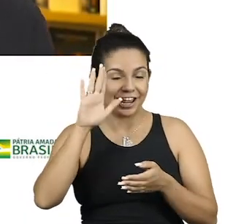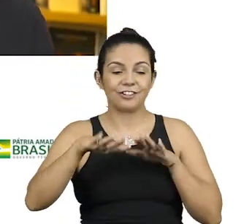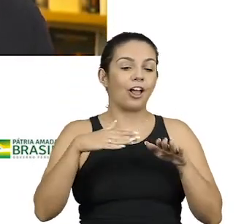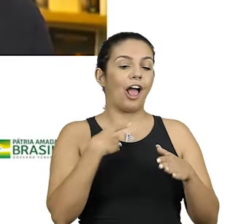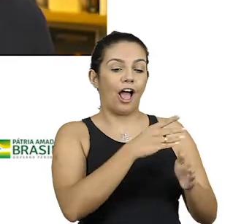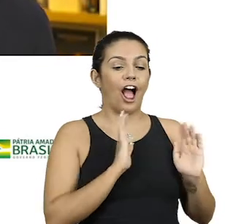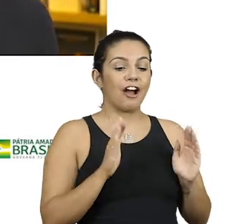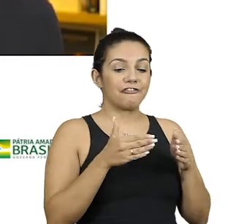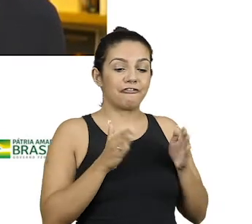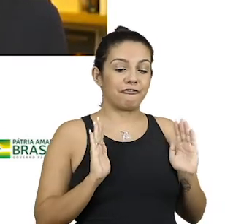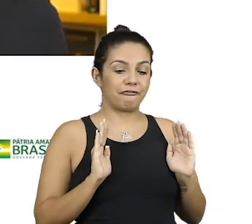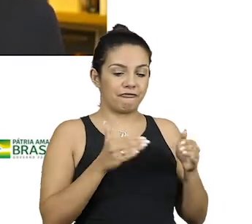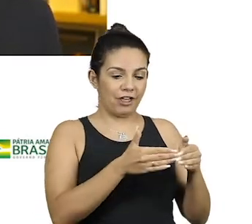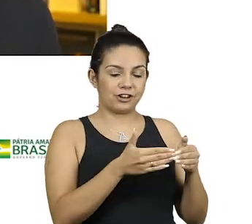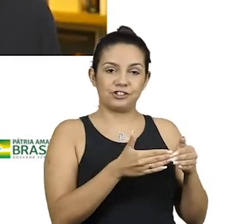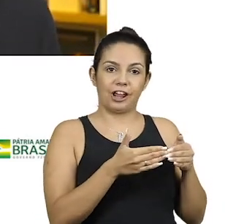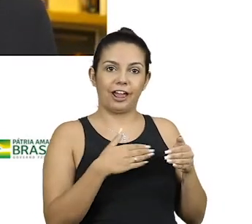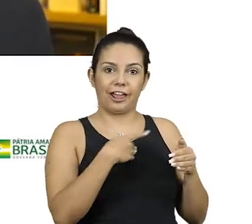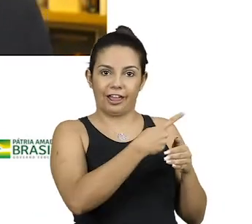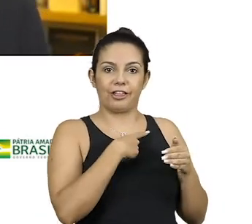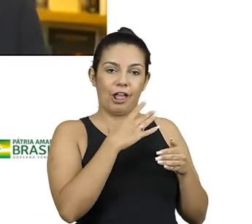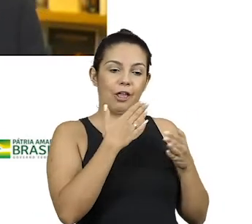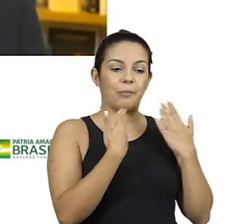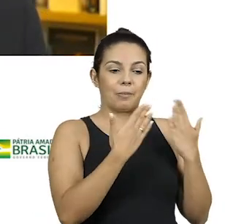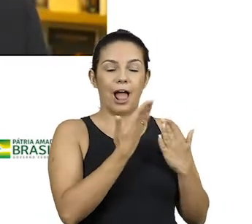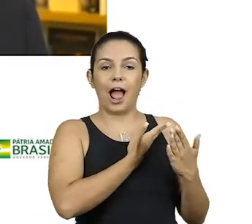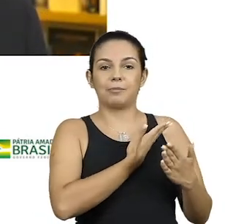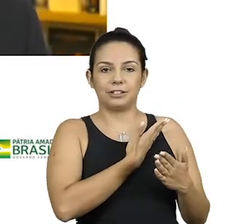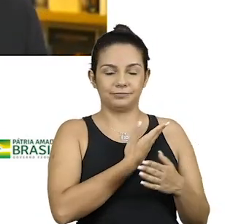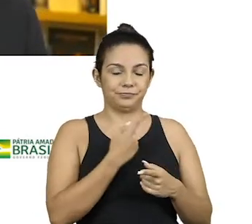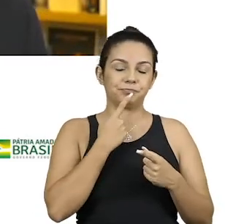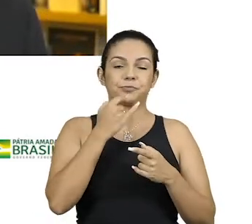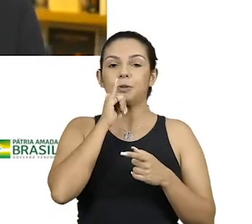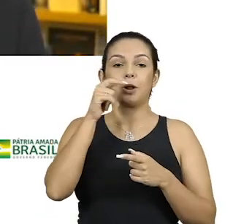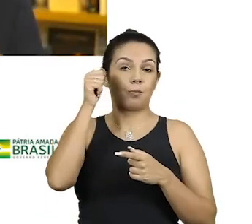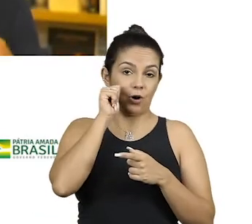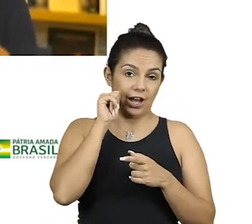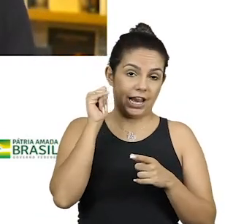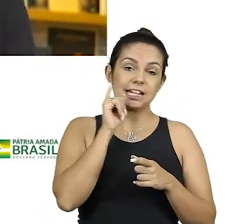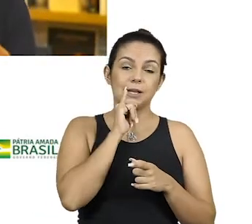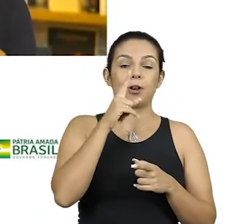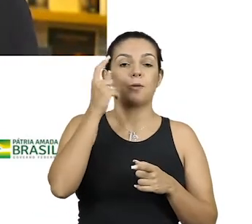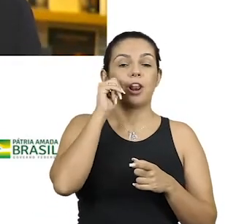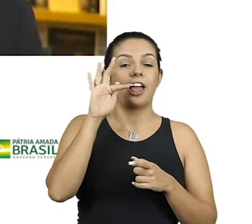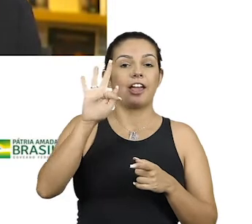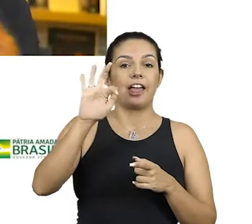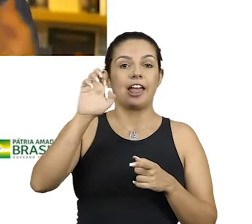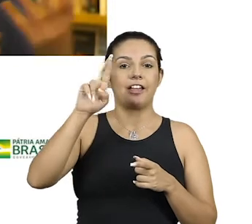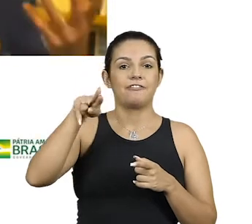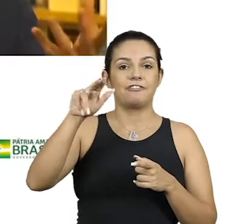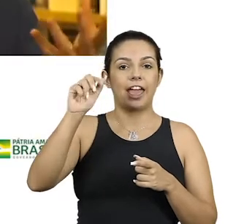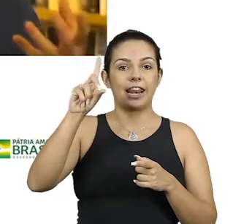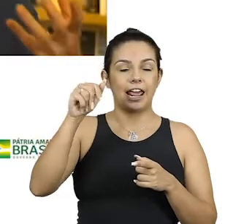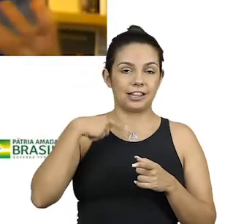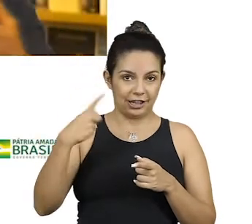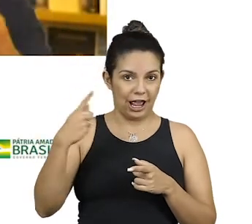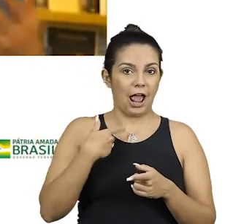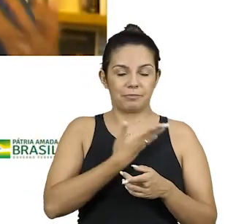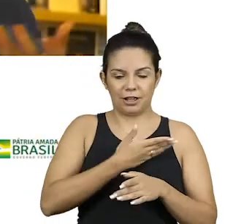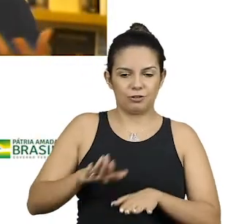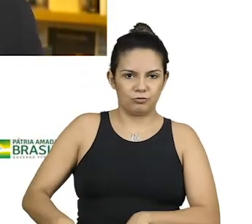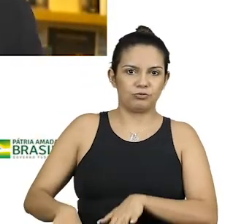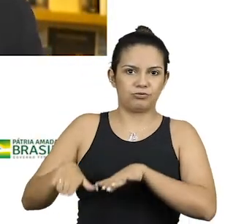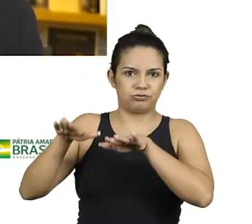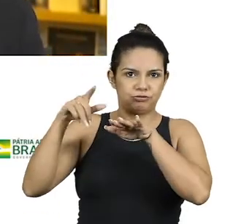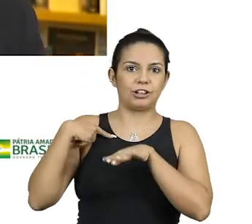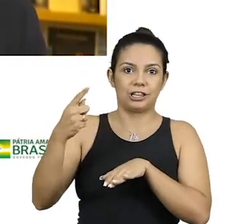Fernandona, ela me conhece desde que eu nasci, pequenininha, amiga de meu pai. Então, gente tem uma certa intimidade, foi minha sogra, a gente